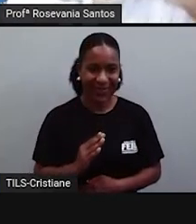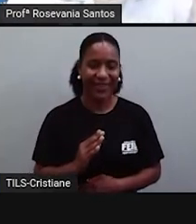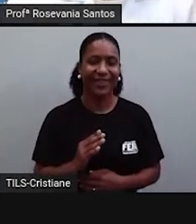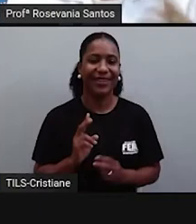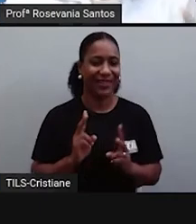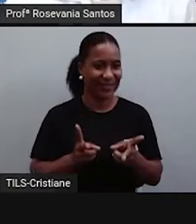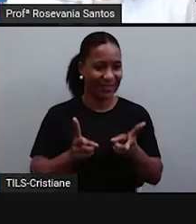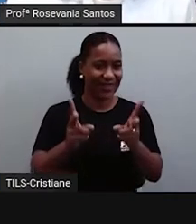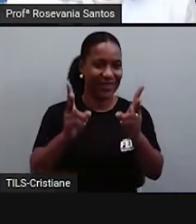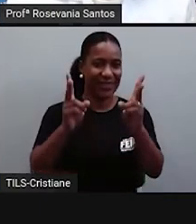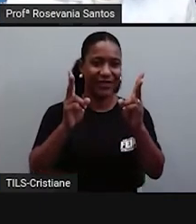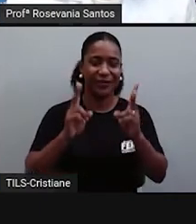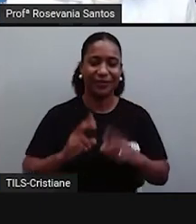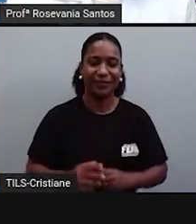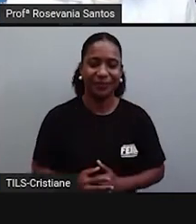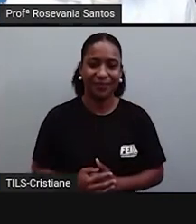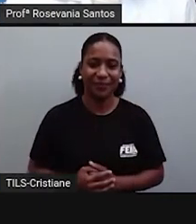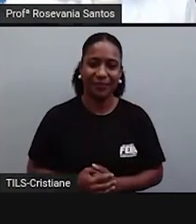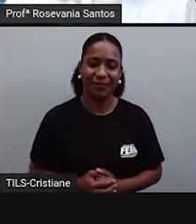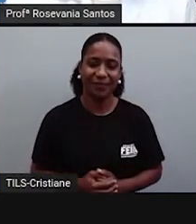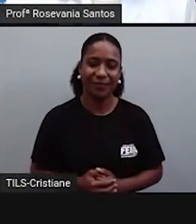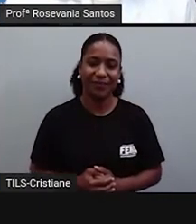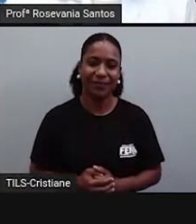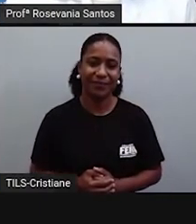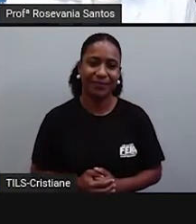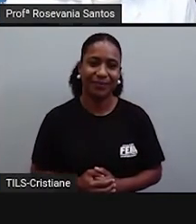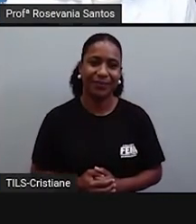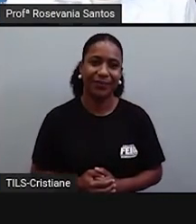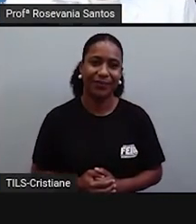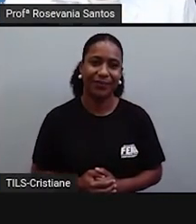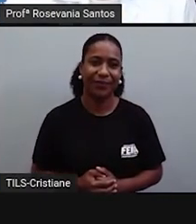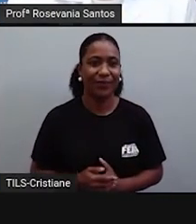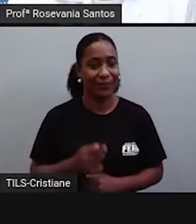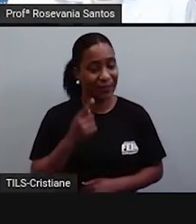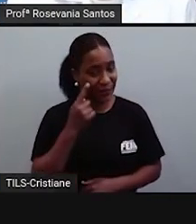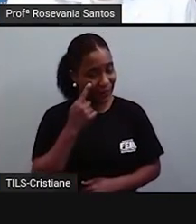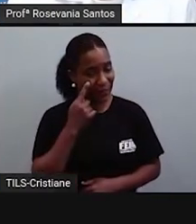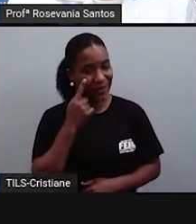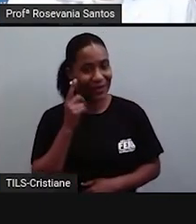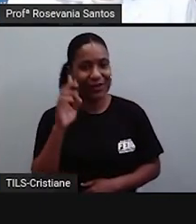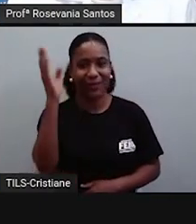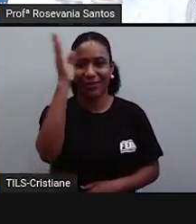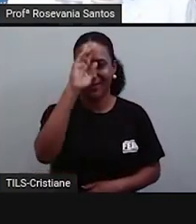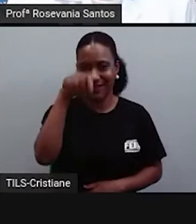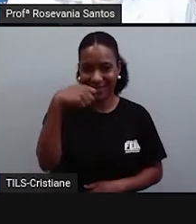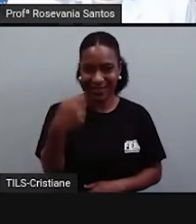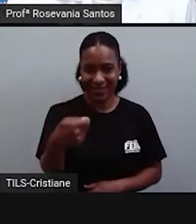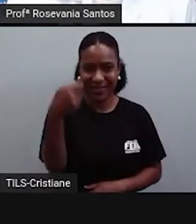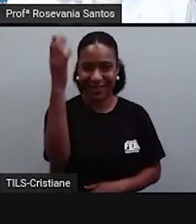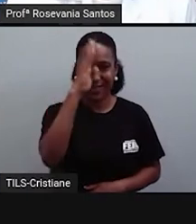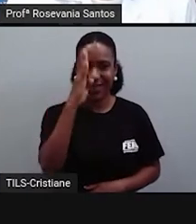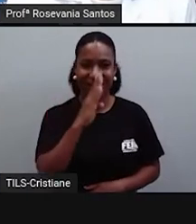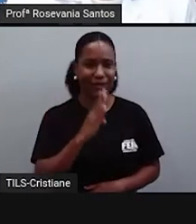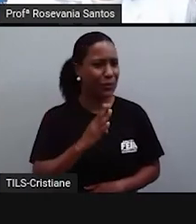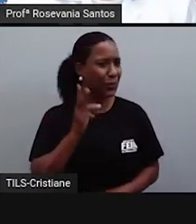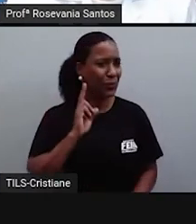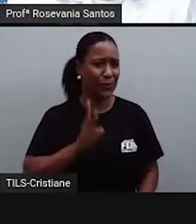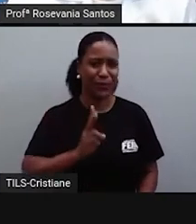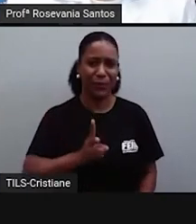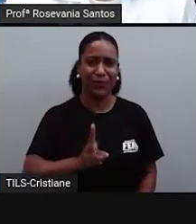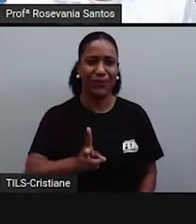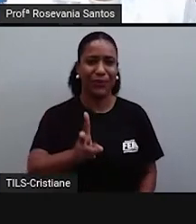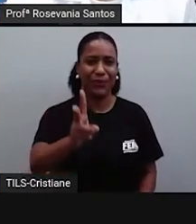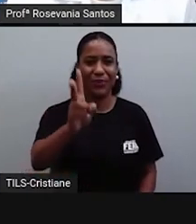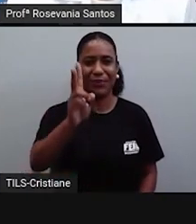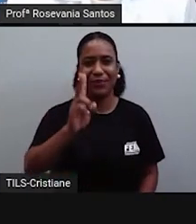nome perdido até hoje, como vocês sabem, né? Então, vale a